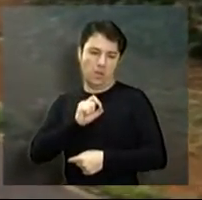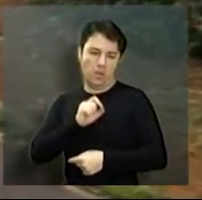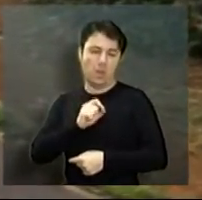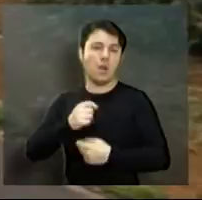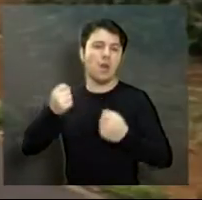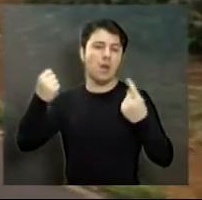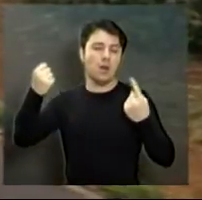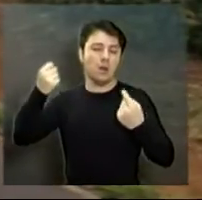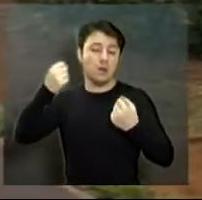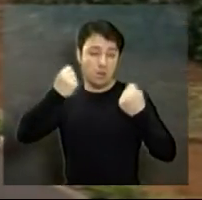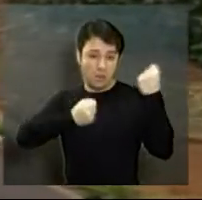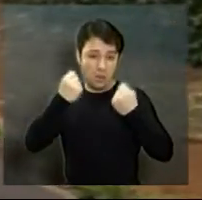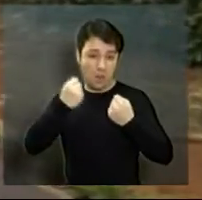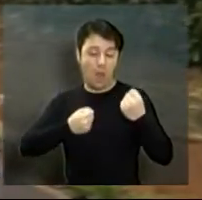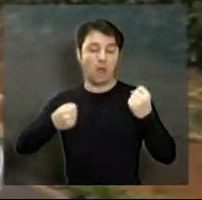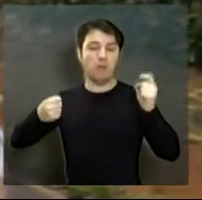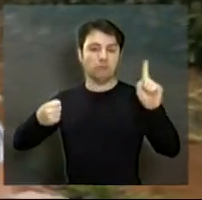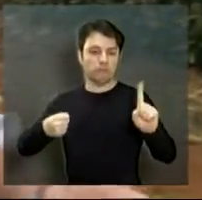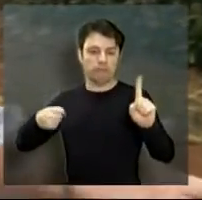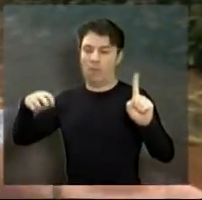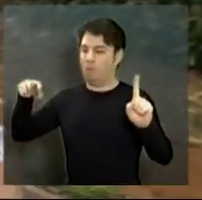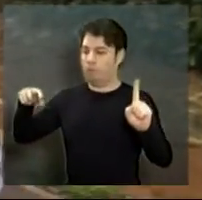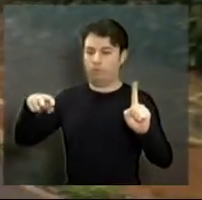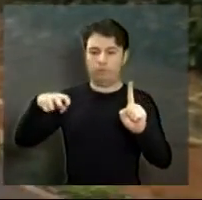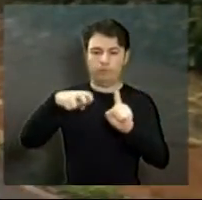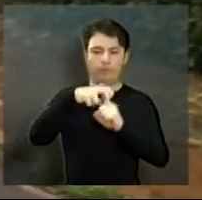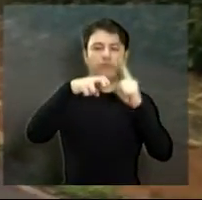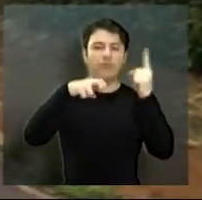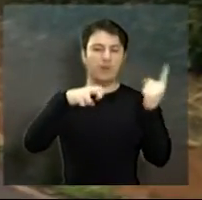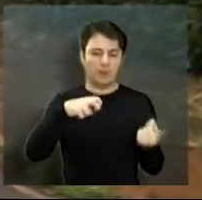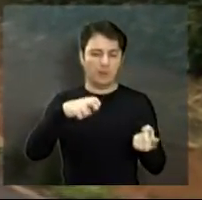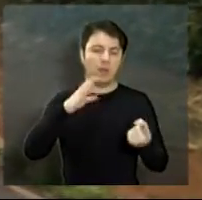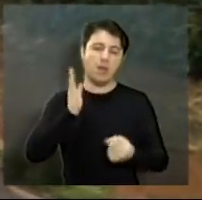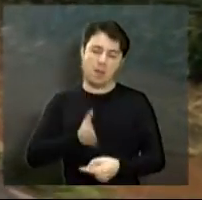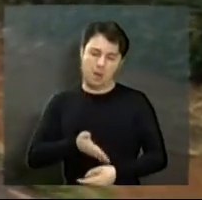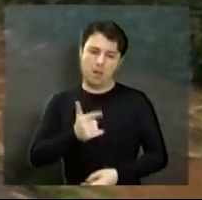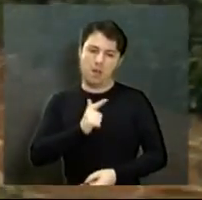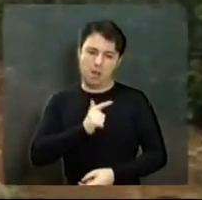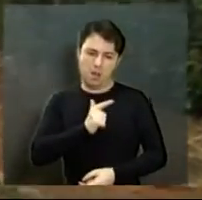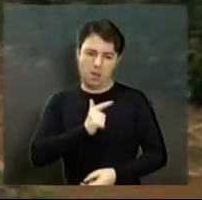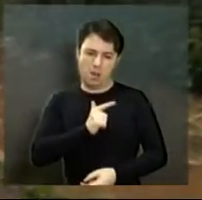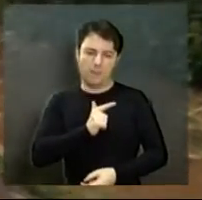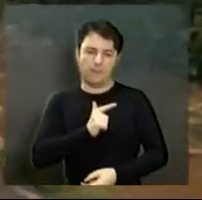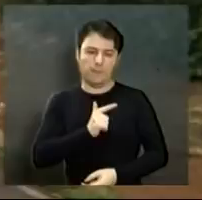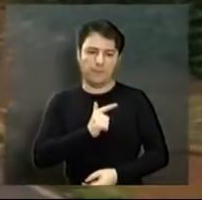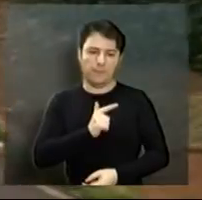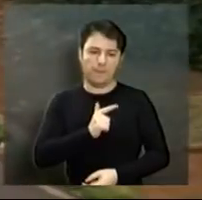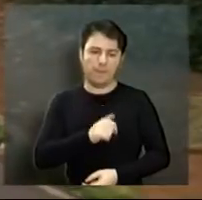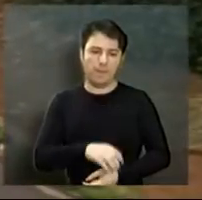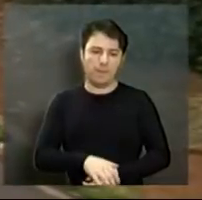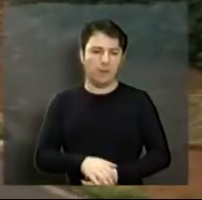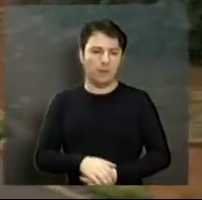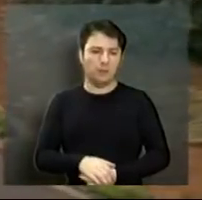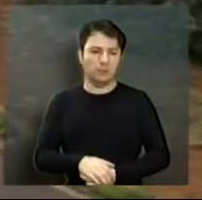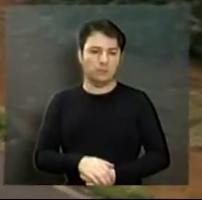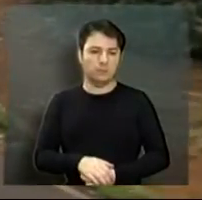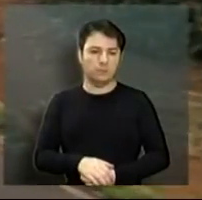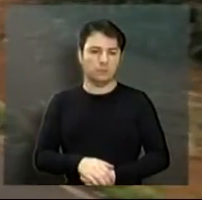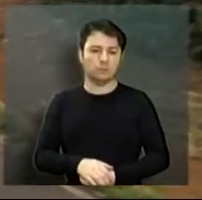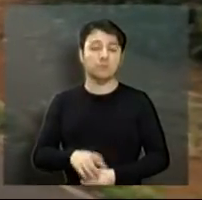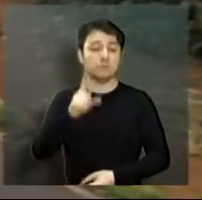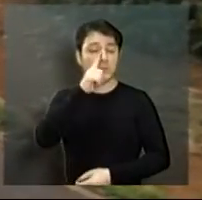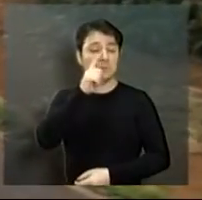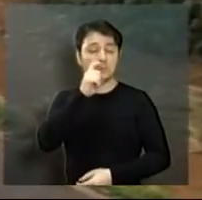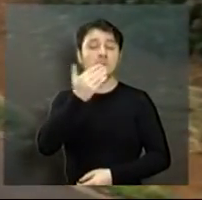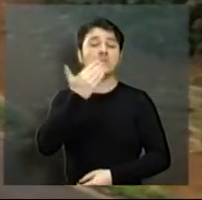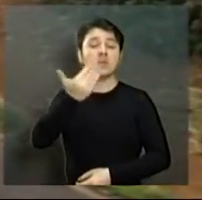um acidente aqui no local, um atropelamento de uma aluna aqui da escola Lisanias, e pediram que eu